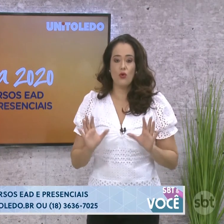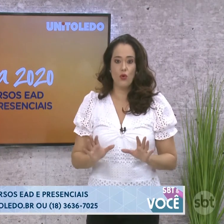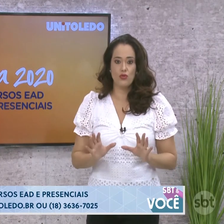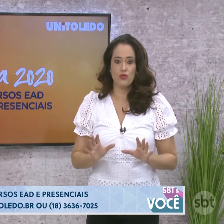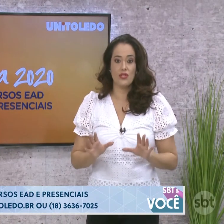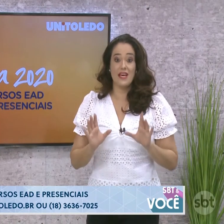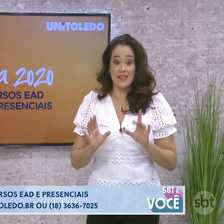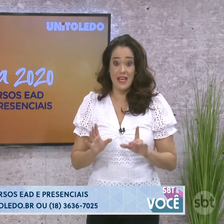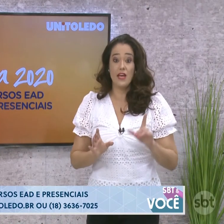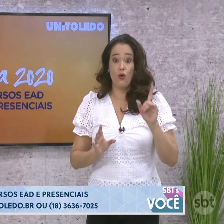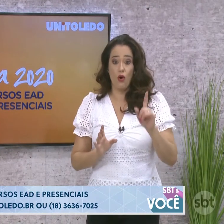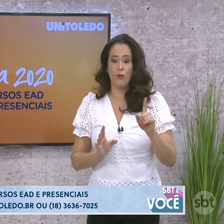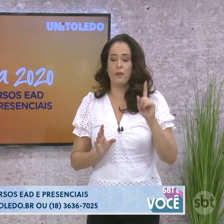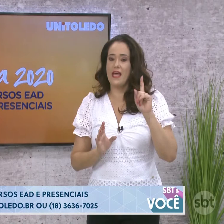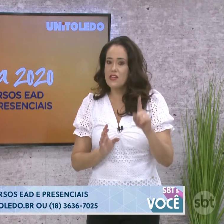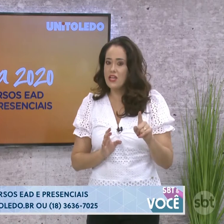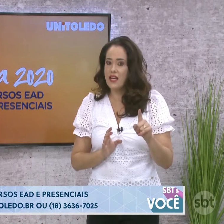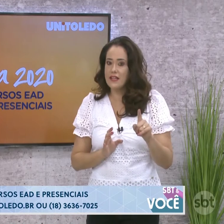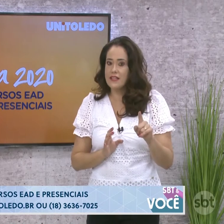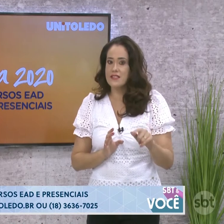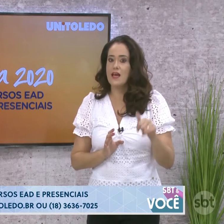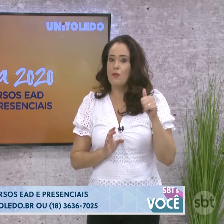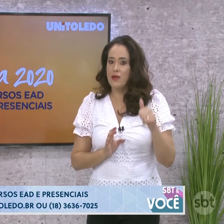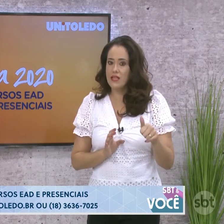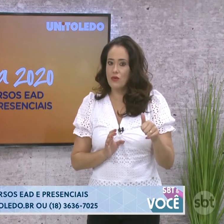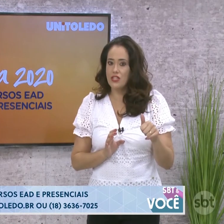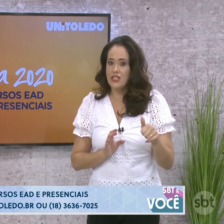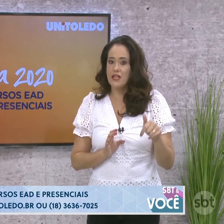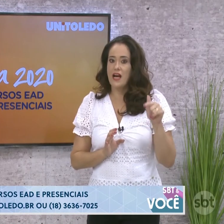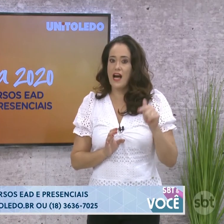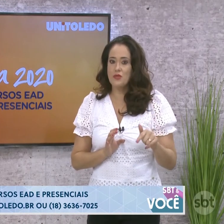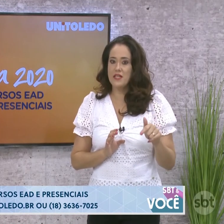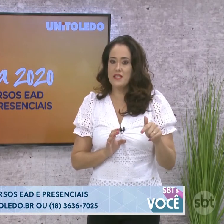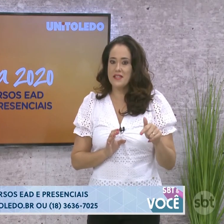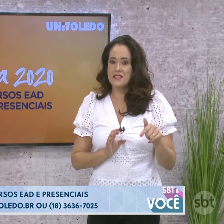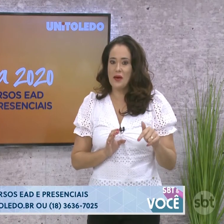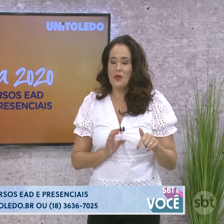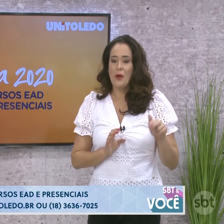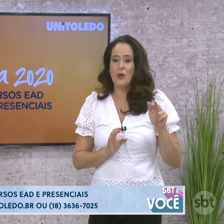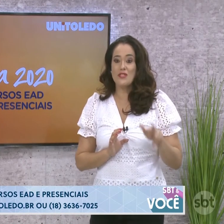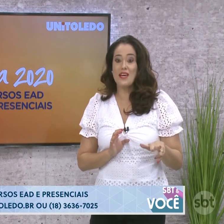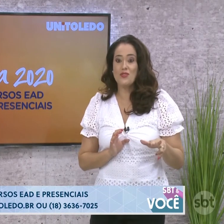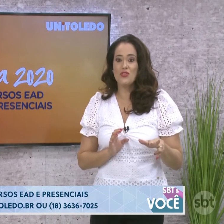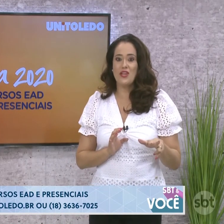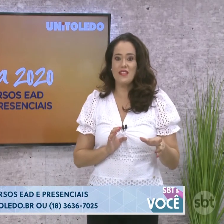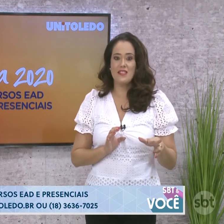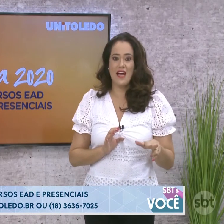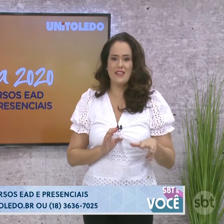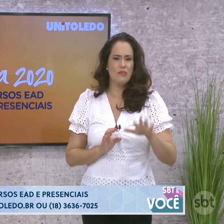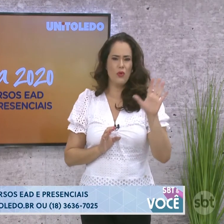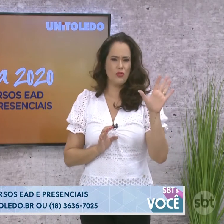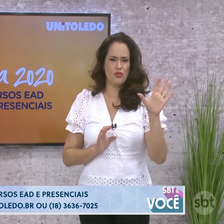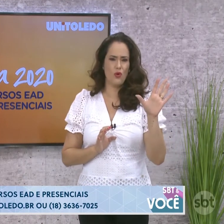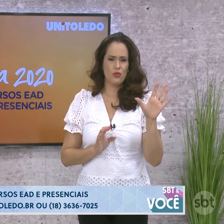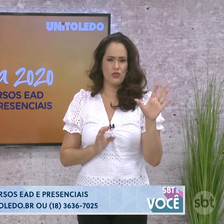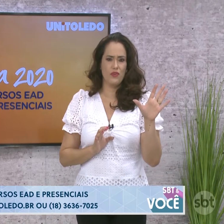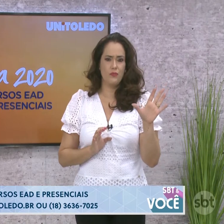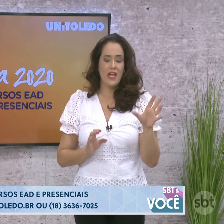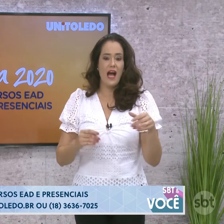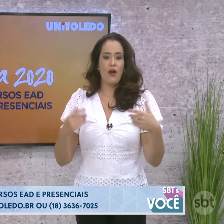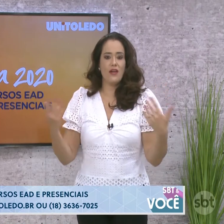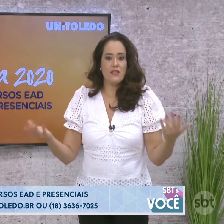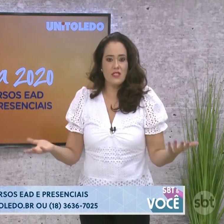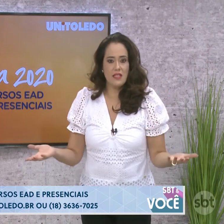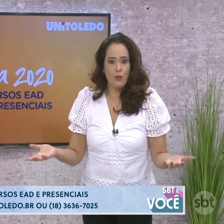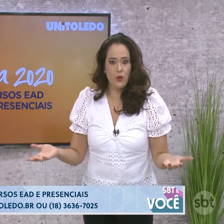20 cursos EAD como engenharias, pedagogia, administração, processos gerenciais e muitos outros,